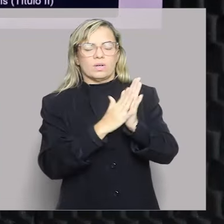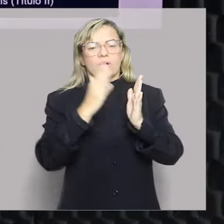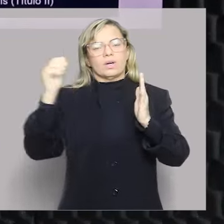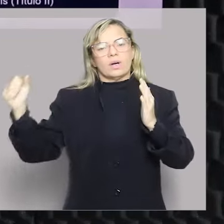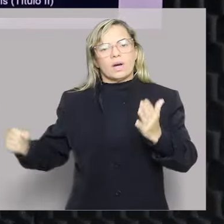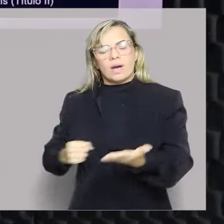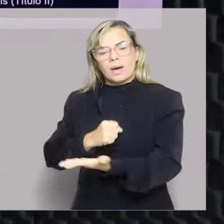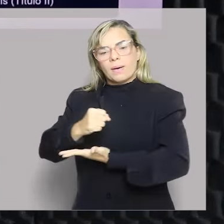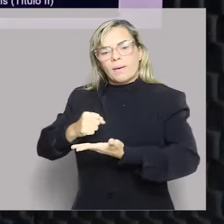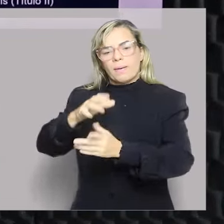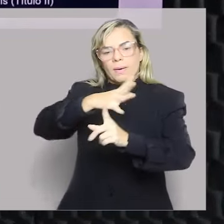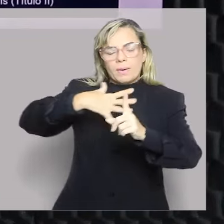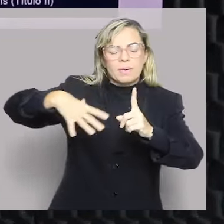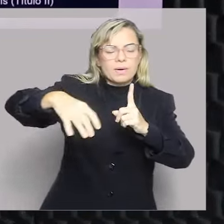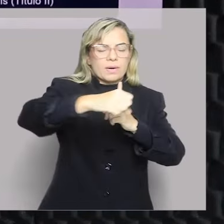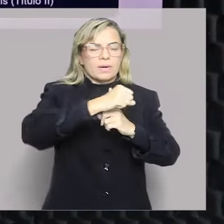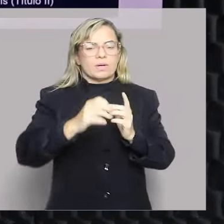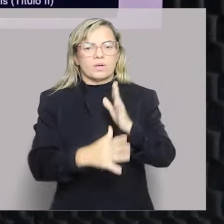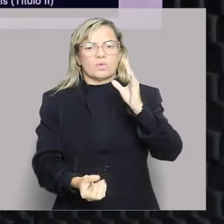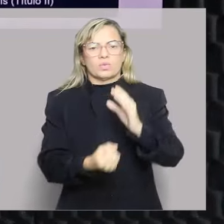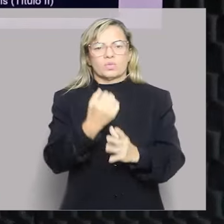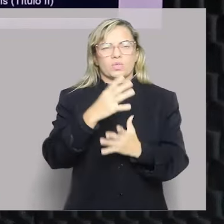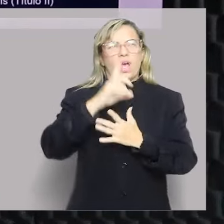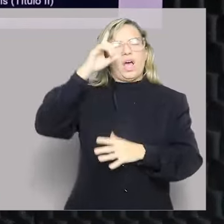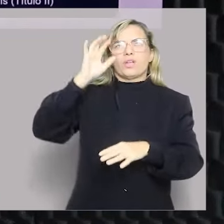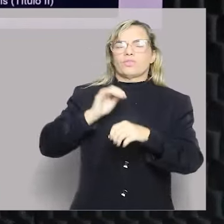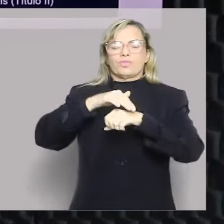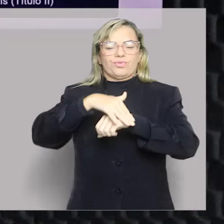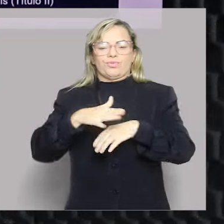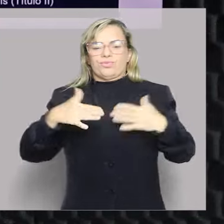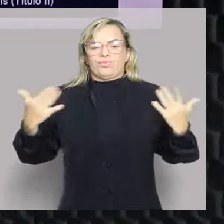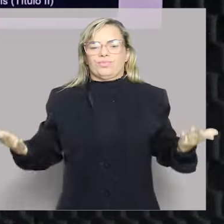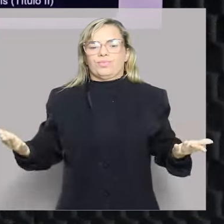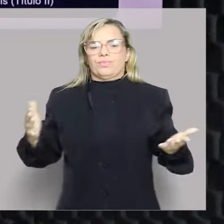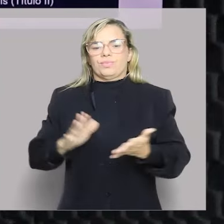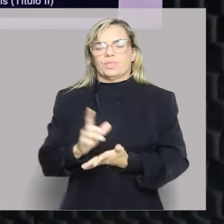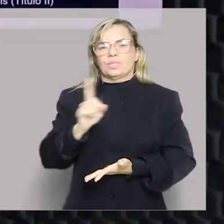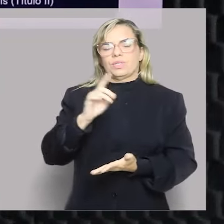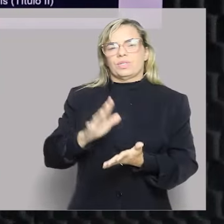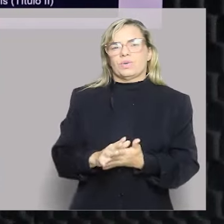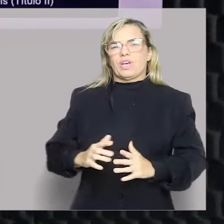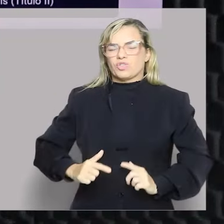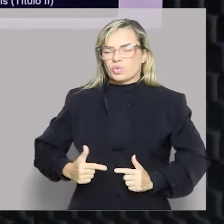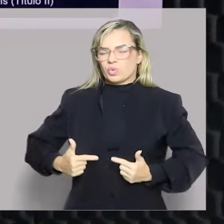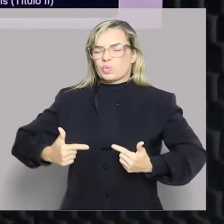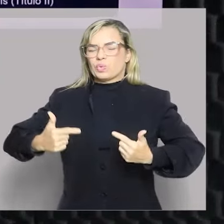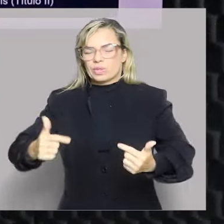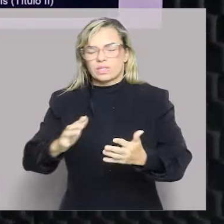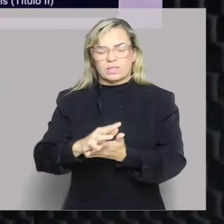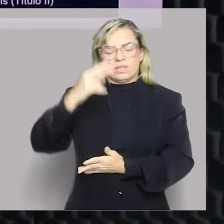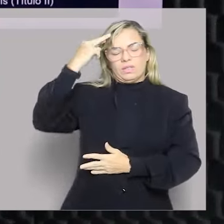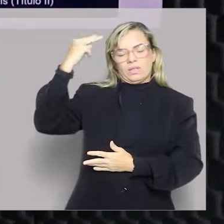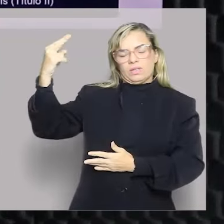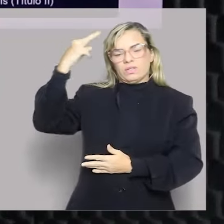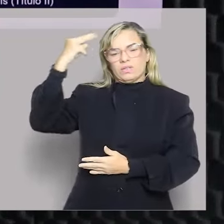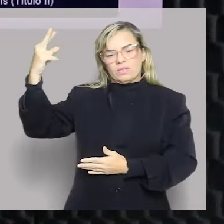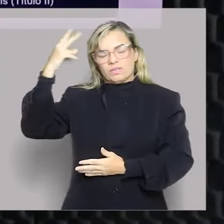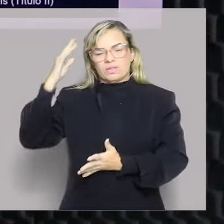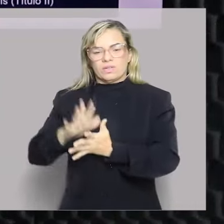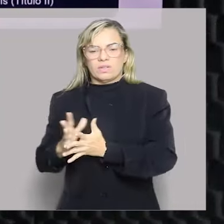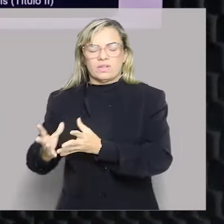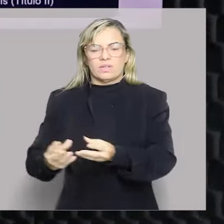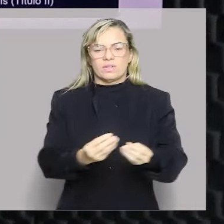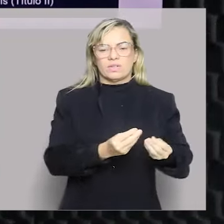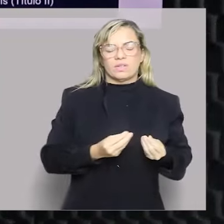da sociedade, eles não surgem da noite para o dia. Eles surgem de lutas históricas, muitas vezes